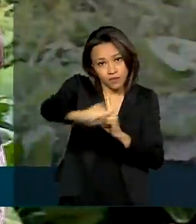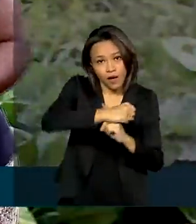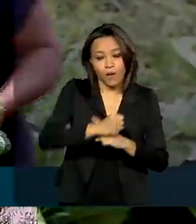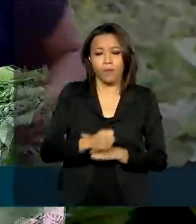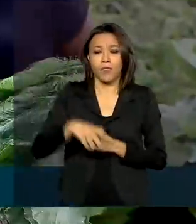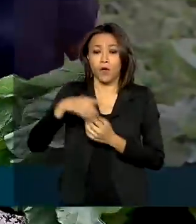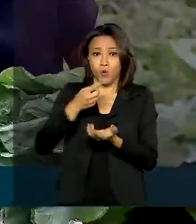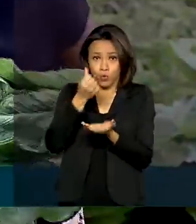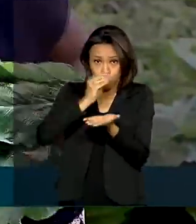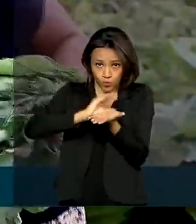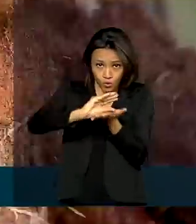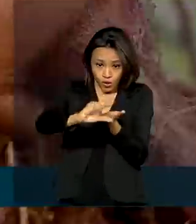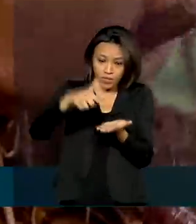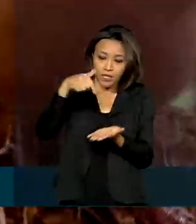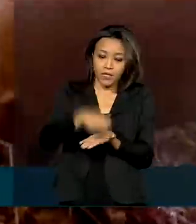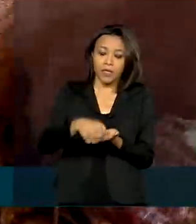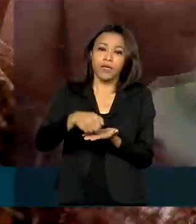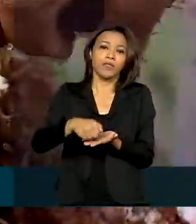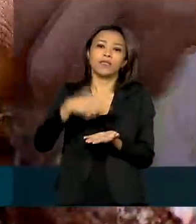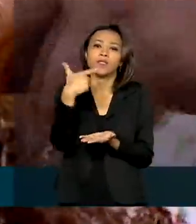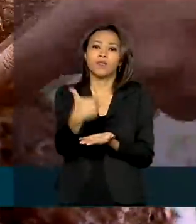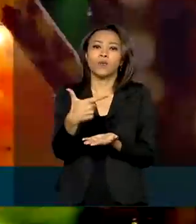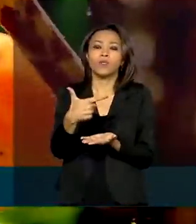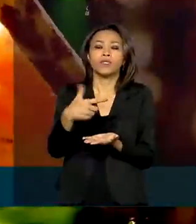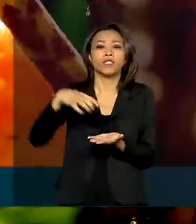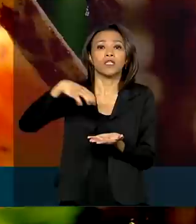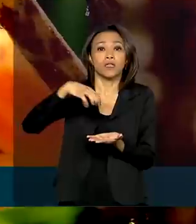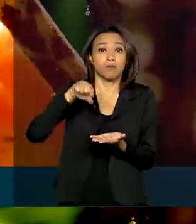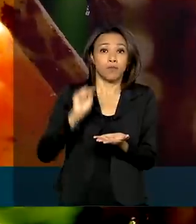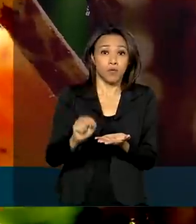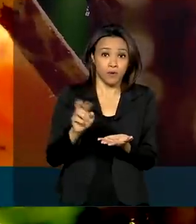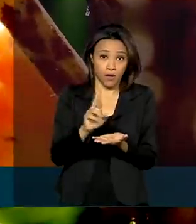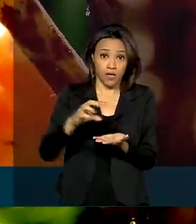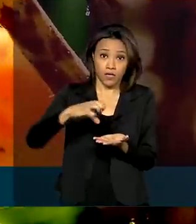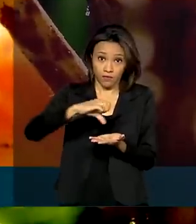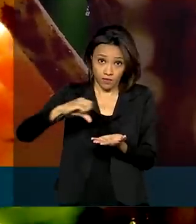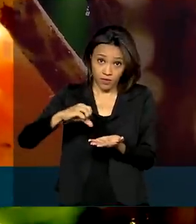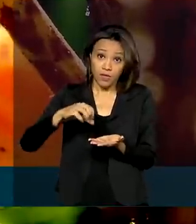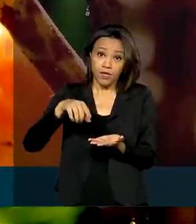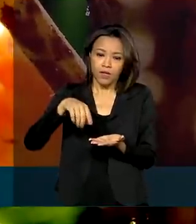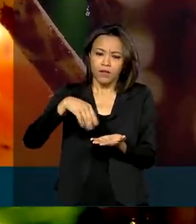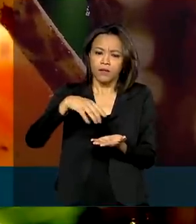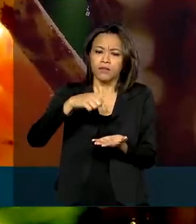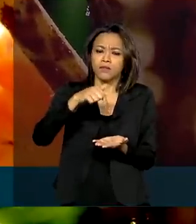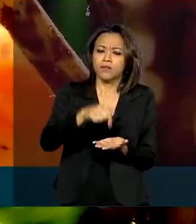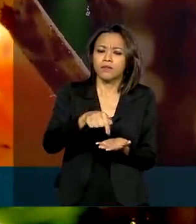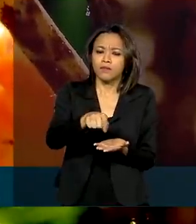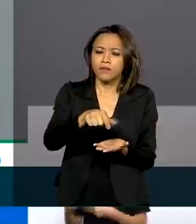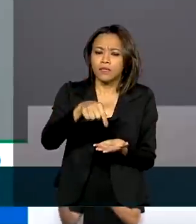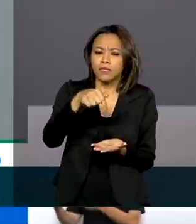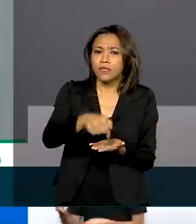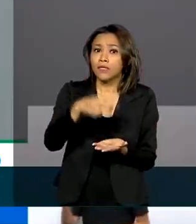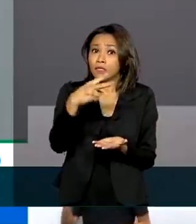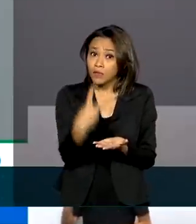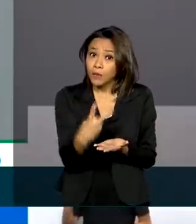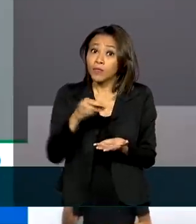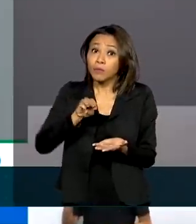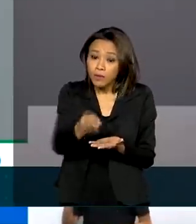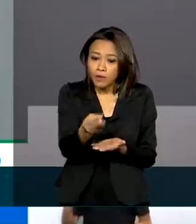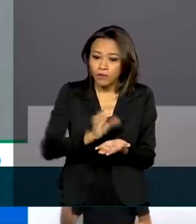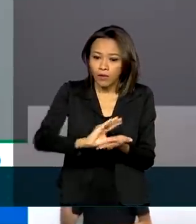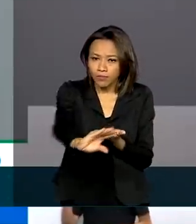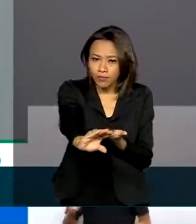72 milhões e 900 mil reais, deve contemplar mais de 11 mil e 200 agricultores. De que nós